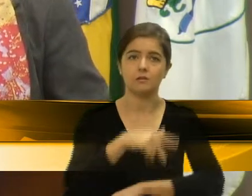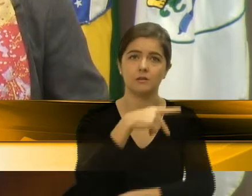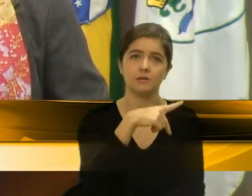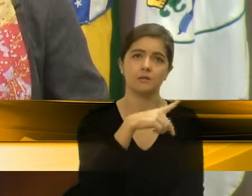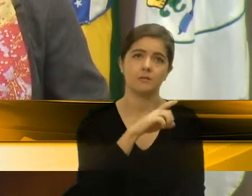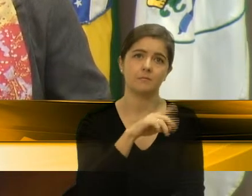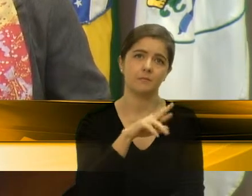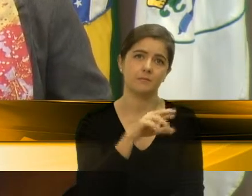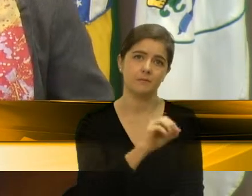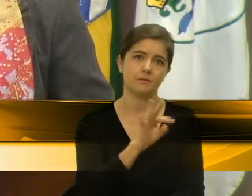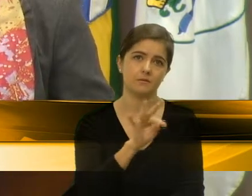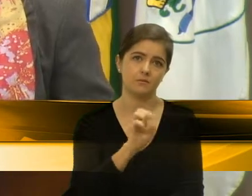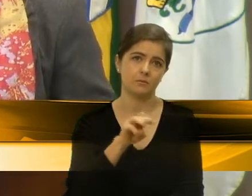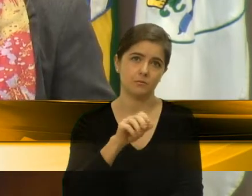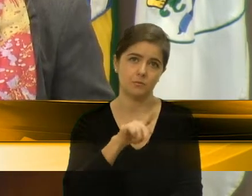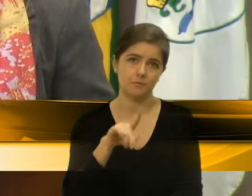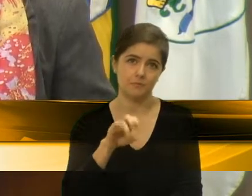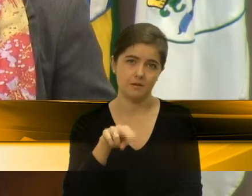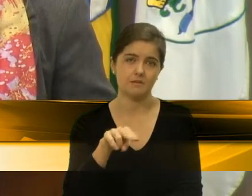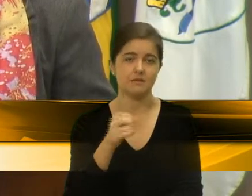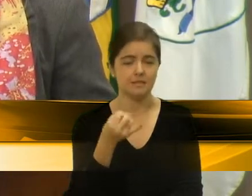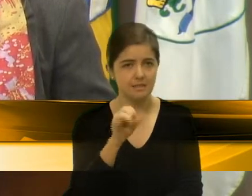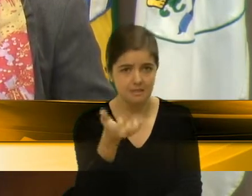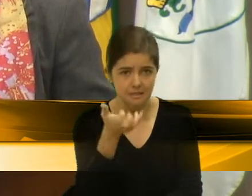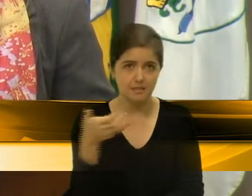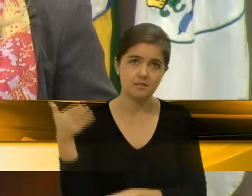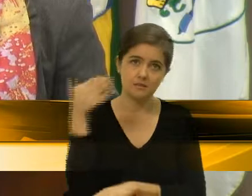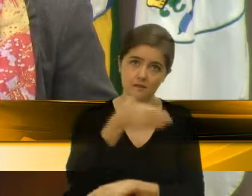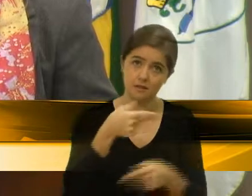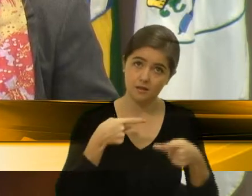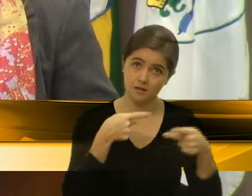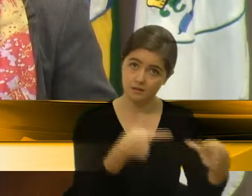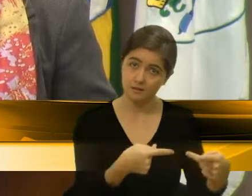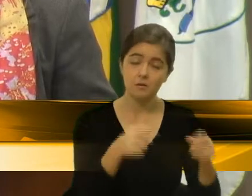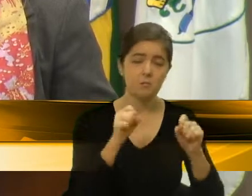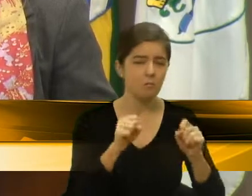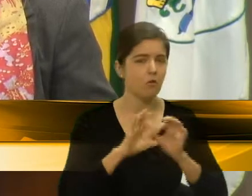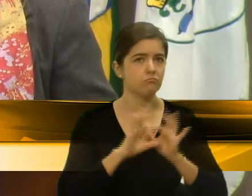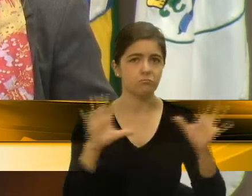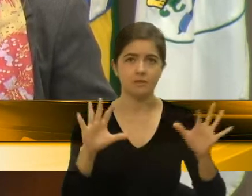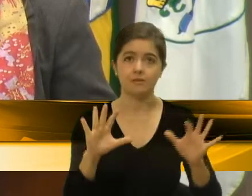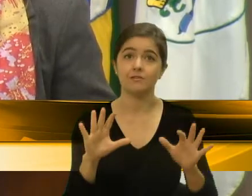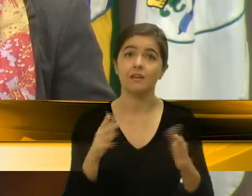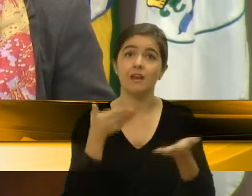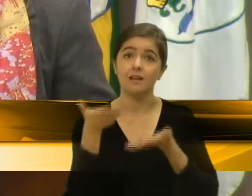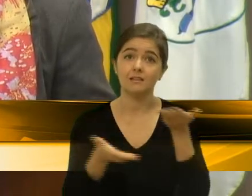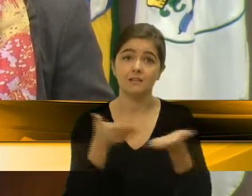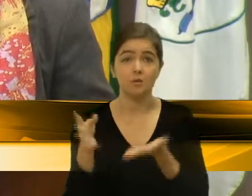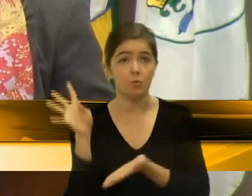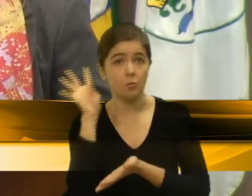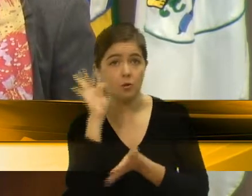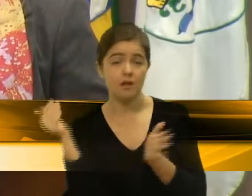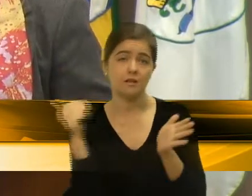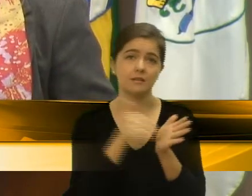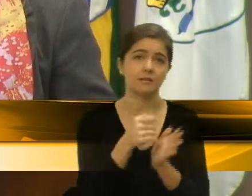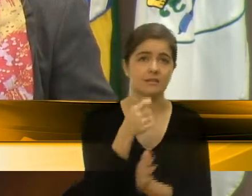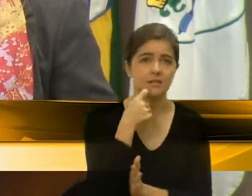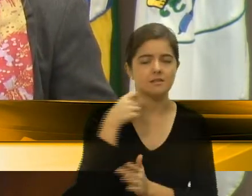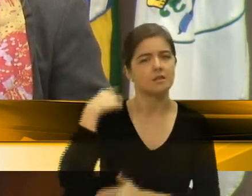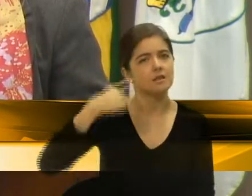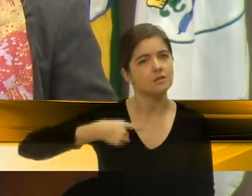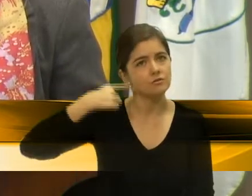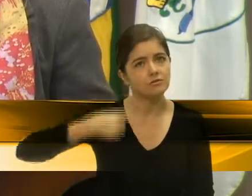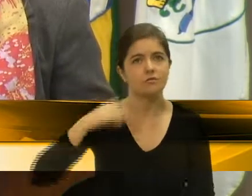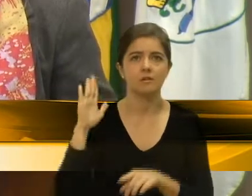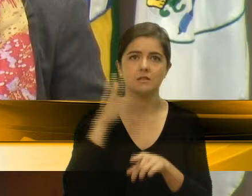Sinta-se todos e todas acolhidos para ir lá nos visitar. Nosso atendimento é de quarta a sexta, atendimento advogado, assento